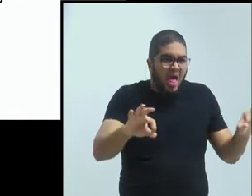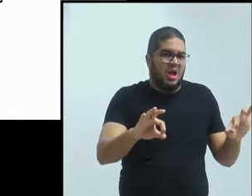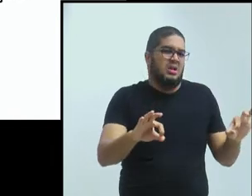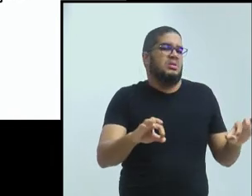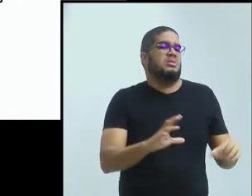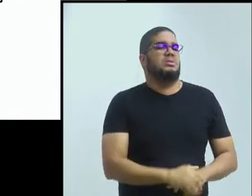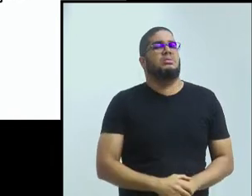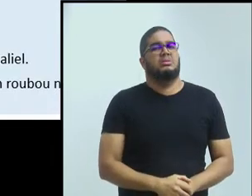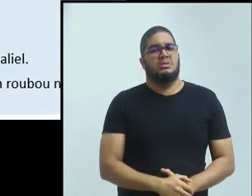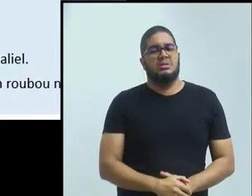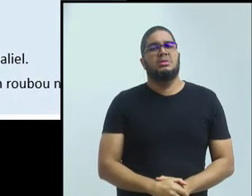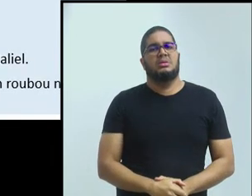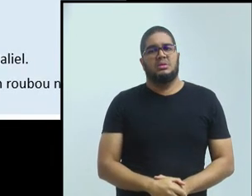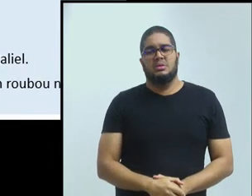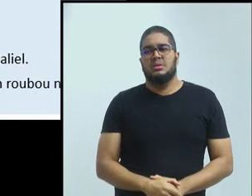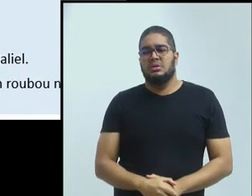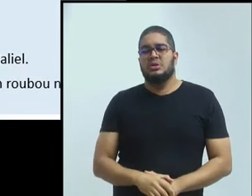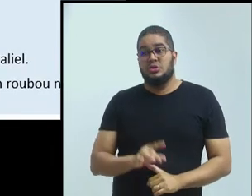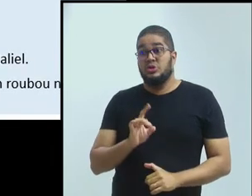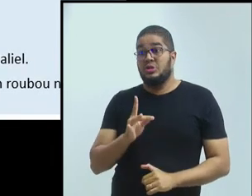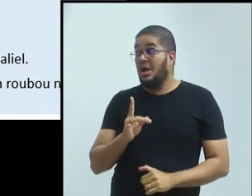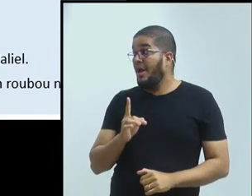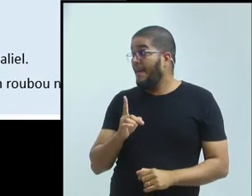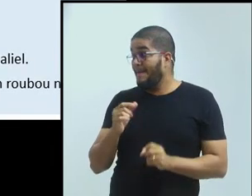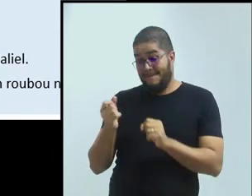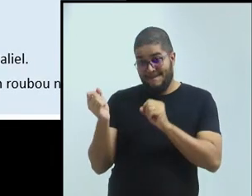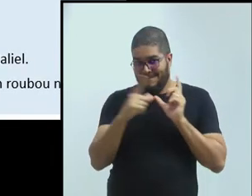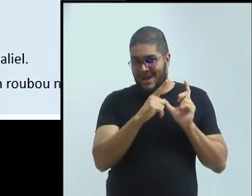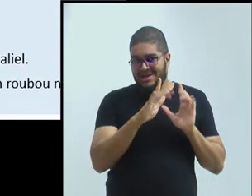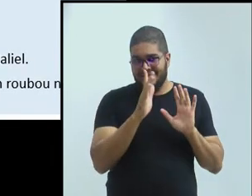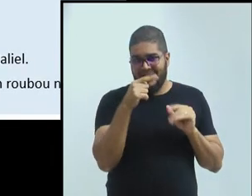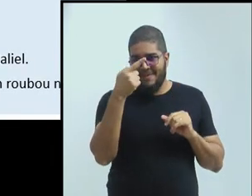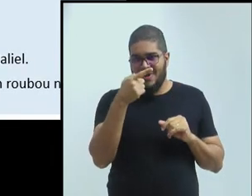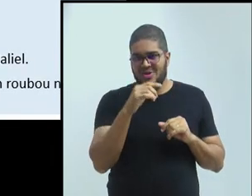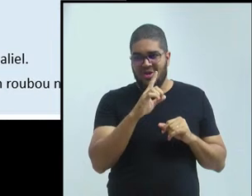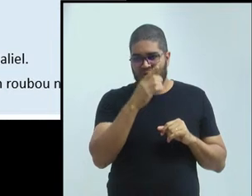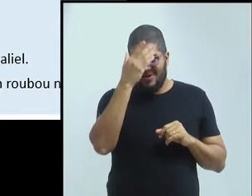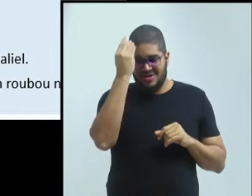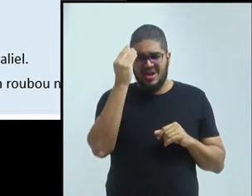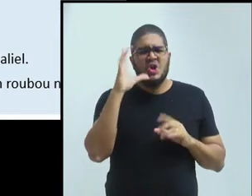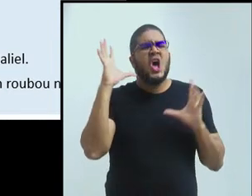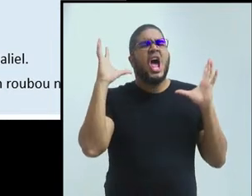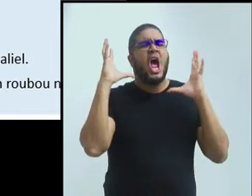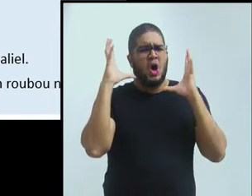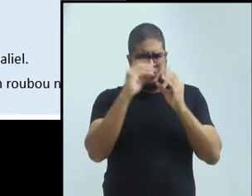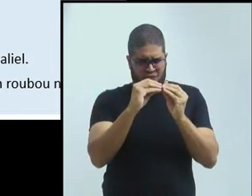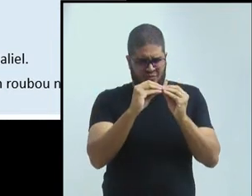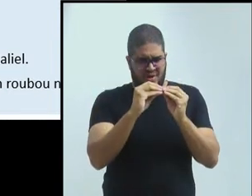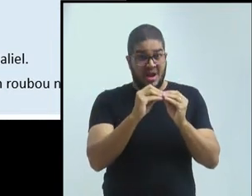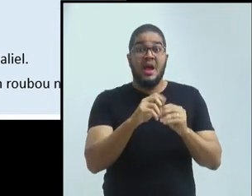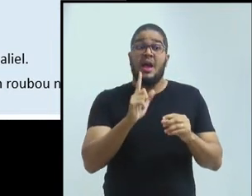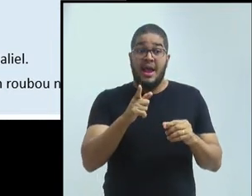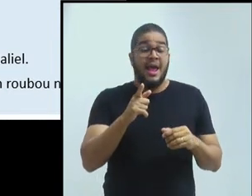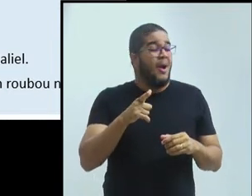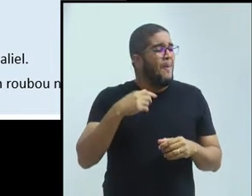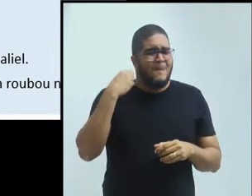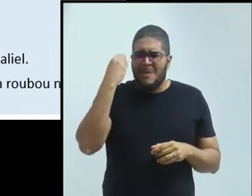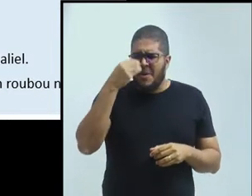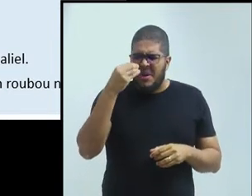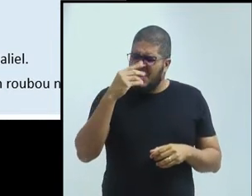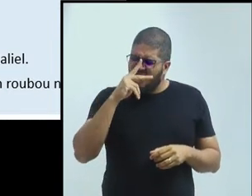acho que pode passar, Val, antes que eu me esqueça. Eu acho que, para resumir, foi uma jornada bem intensa, e o que eu